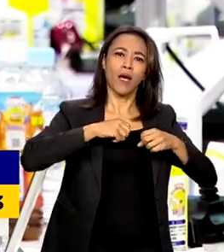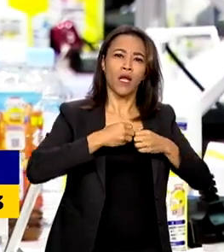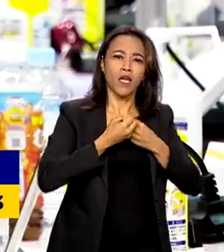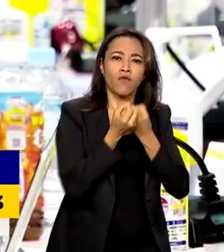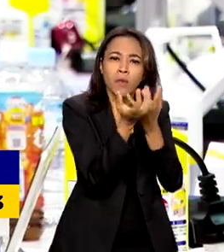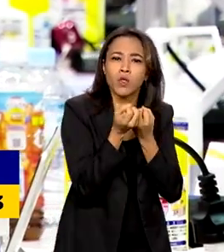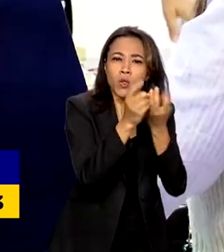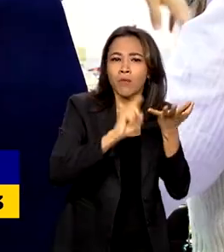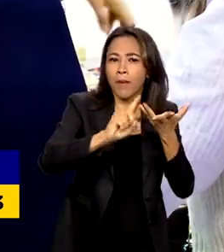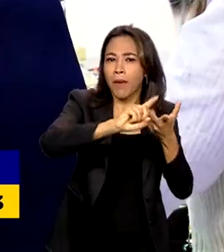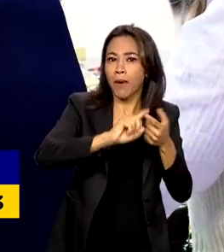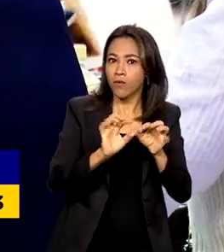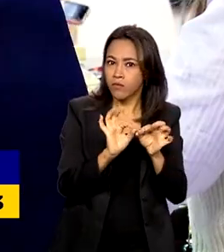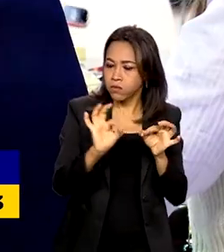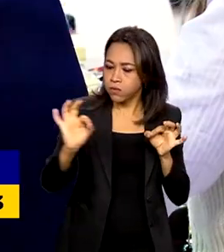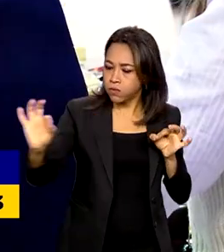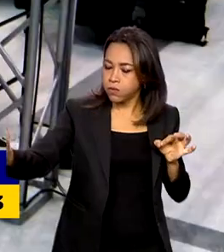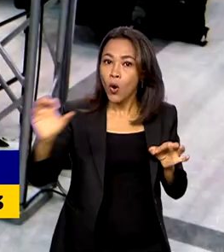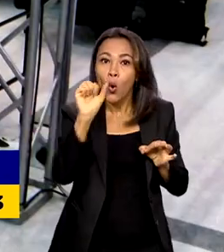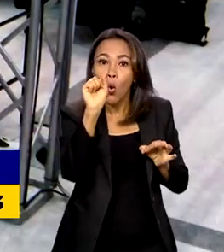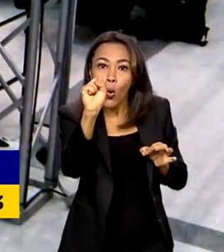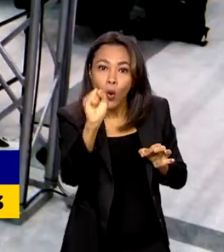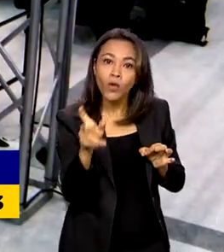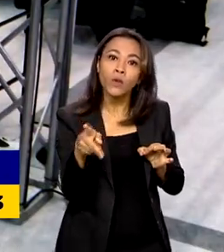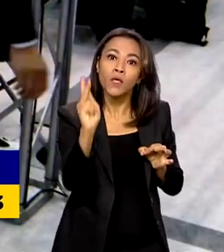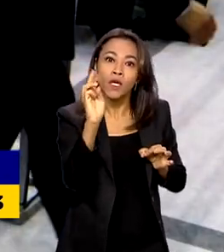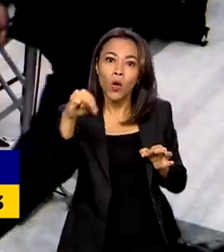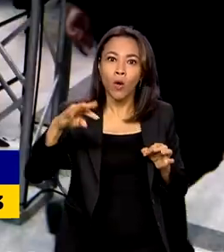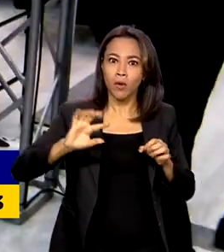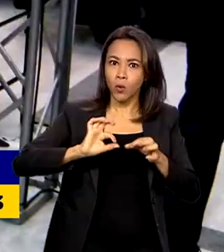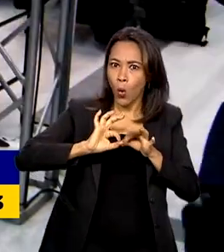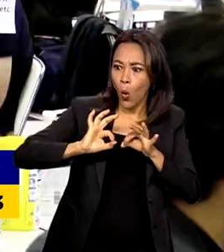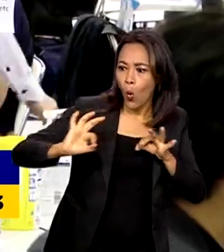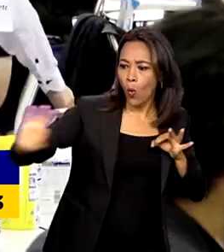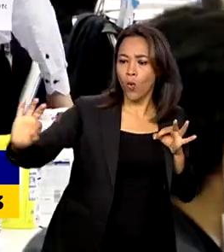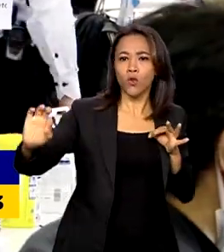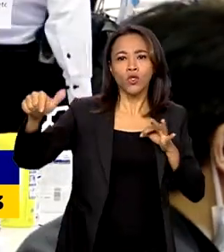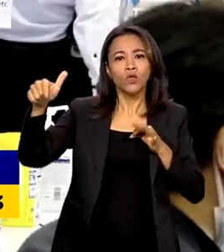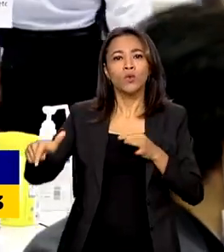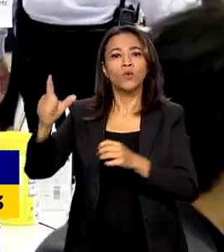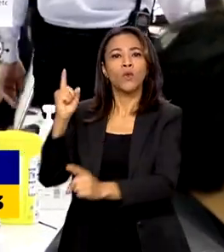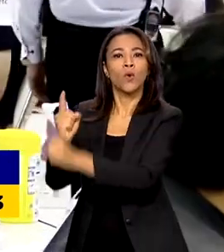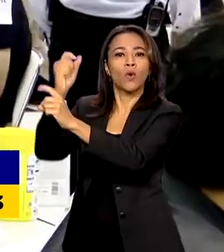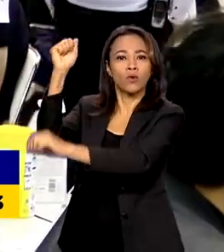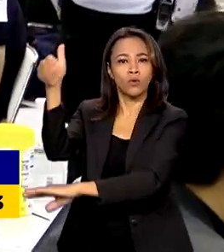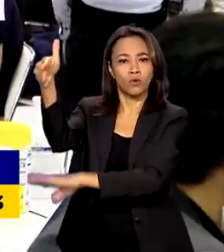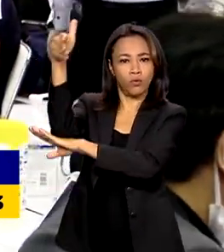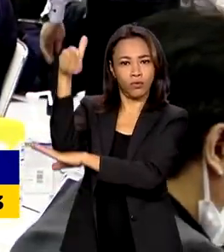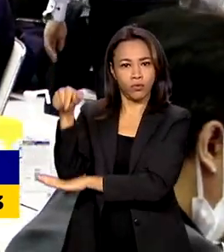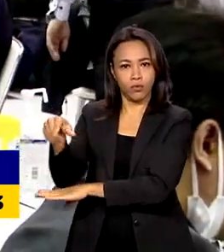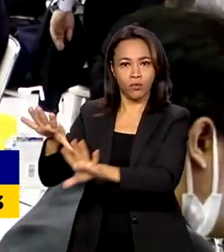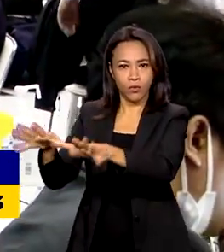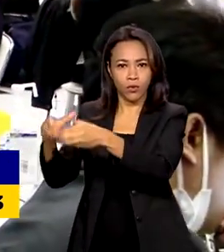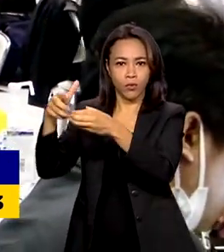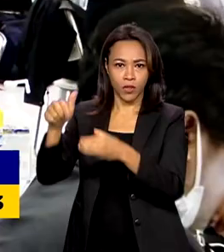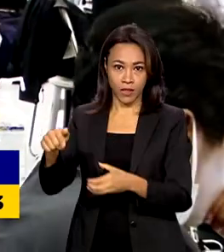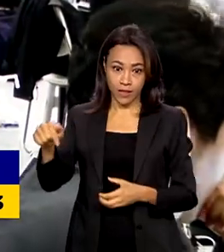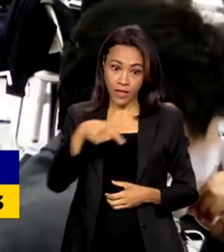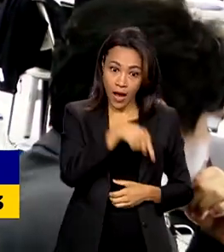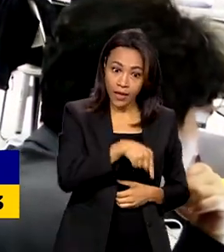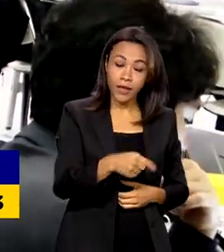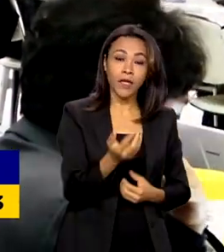está a oito quilômetros de distância da cúpula do G7. Aqui, jornalistas terão acesso à alimentação,